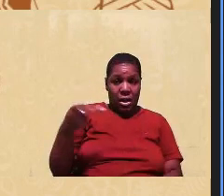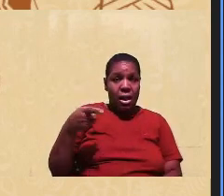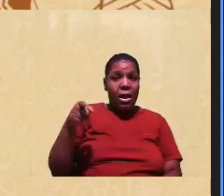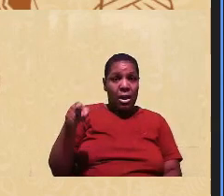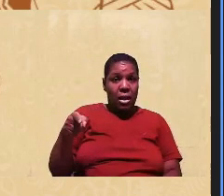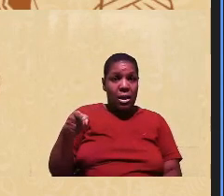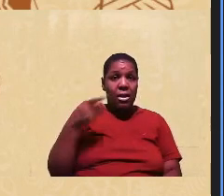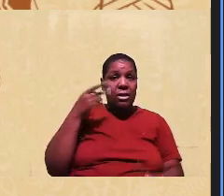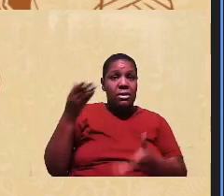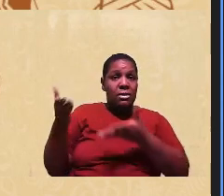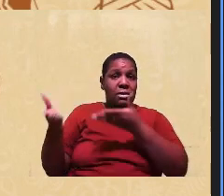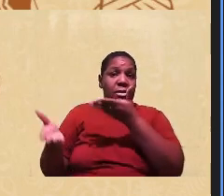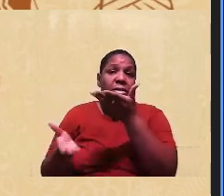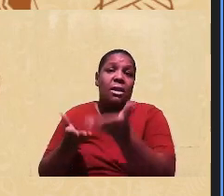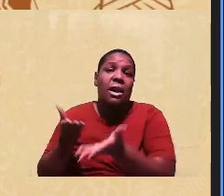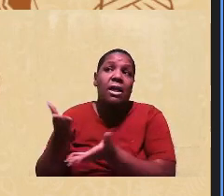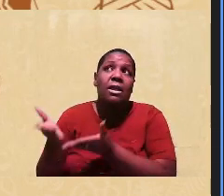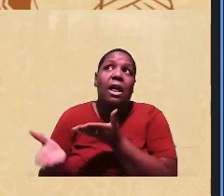tratados como